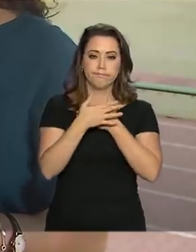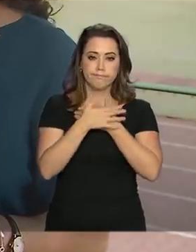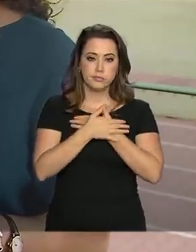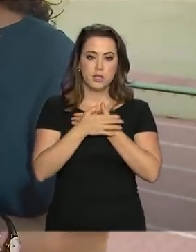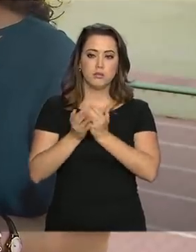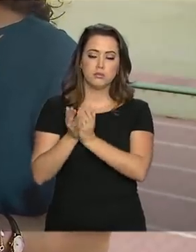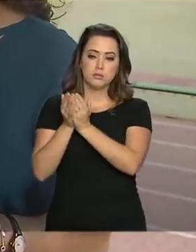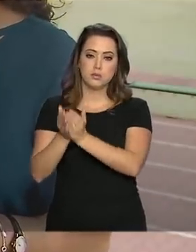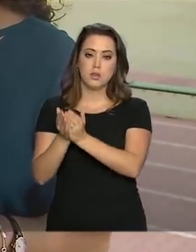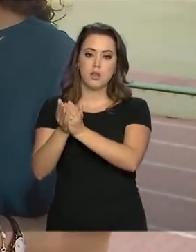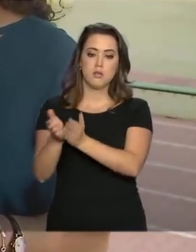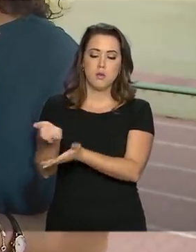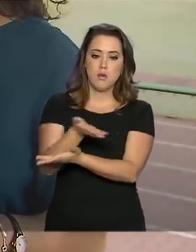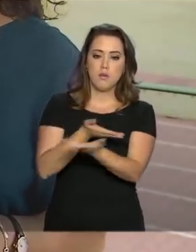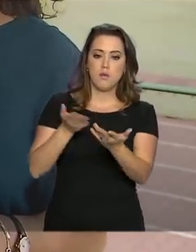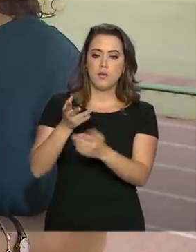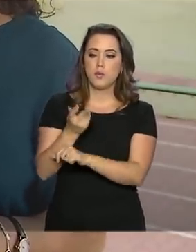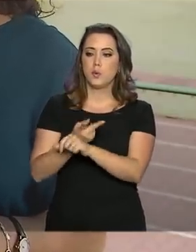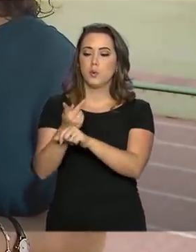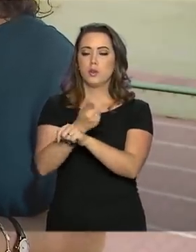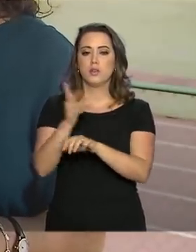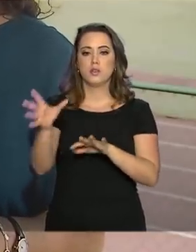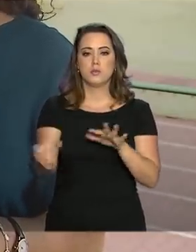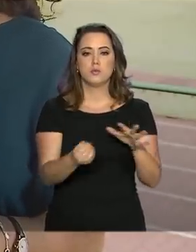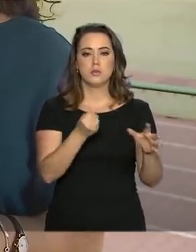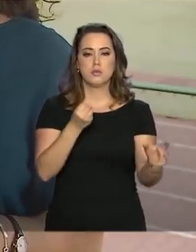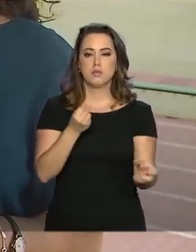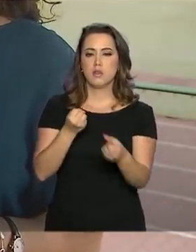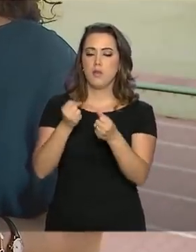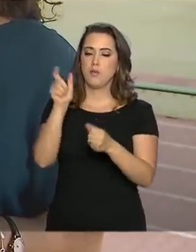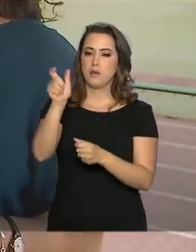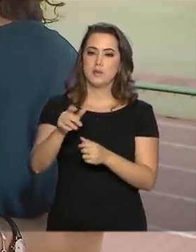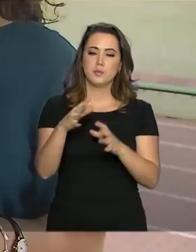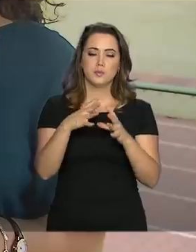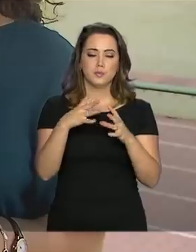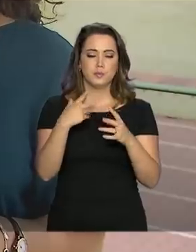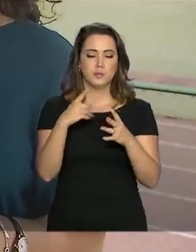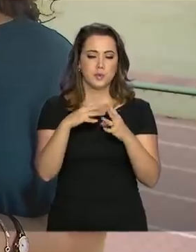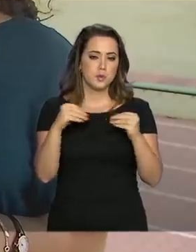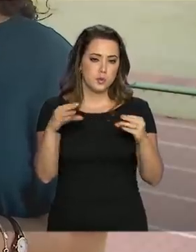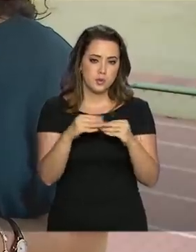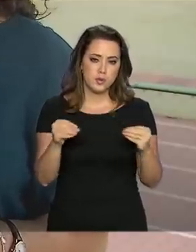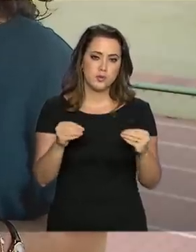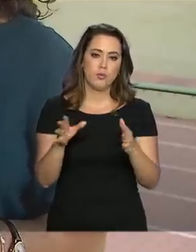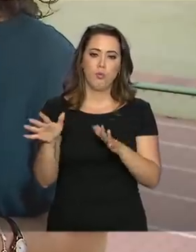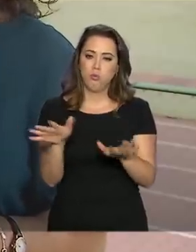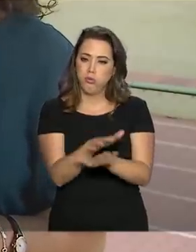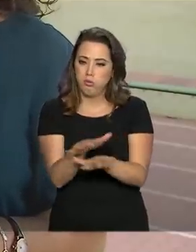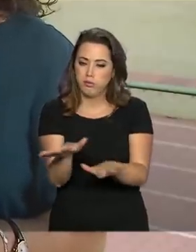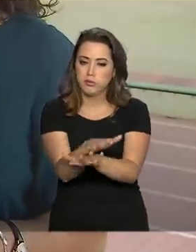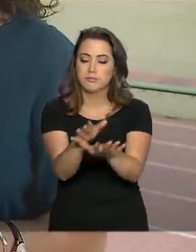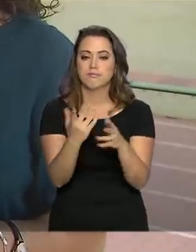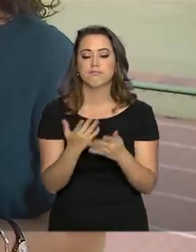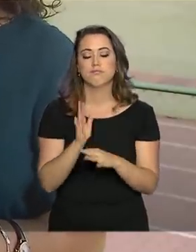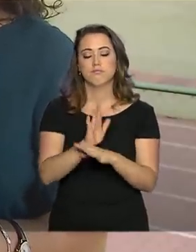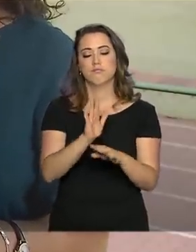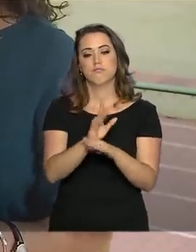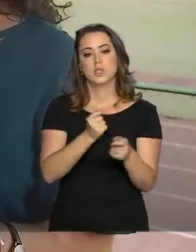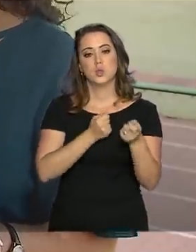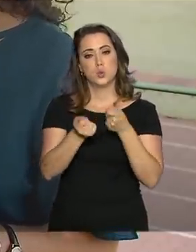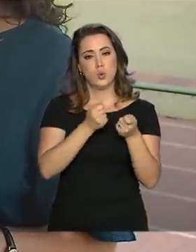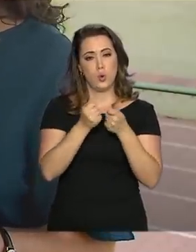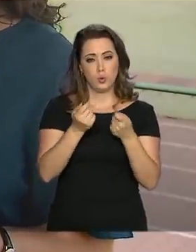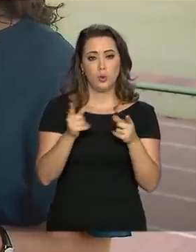envolvidos na operação de resgate das vítimas do rompimento da barragem do Feijão. Além do apoio logístico, como o controle do